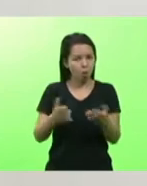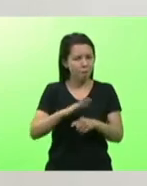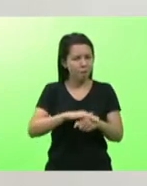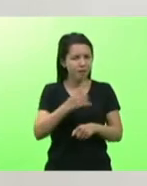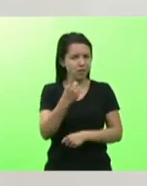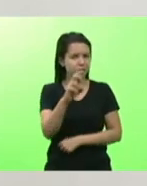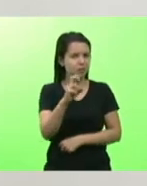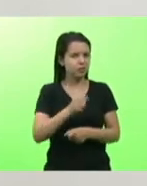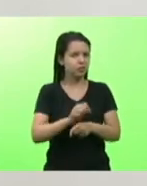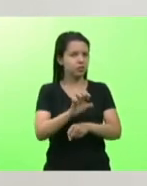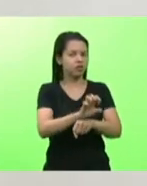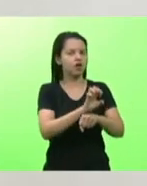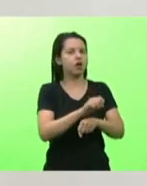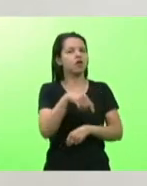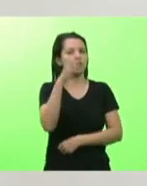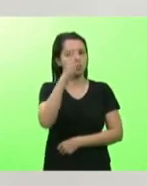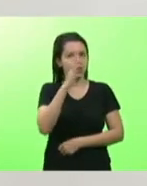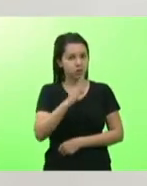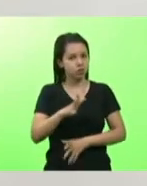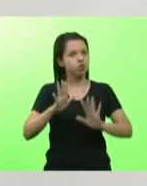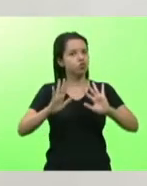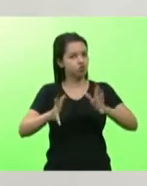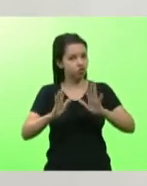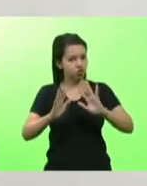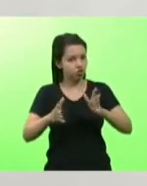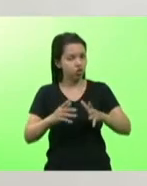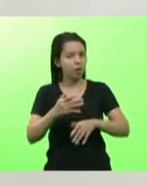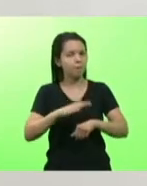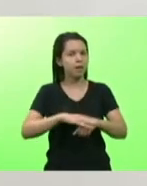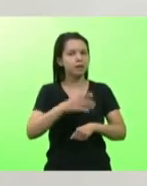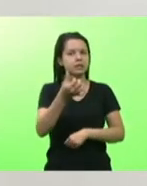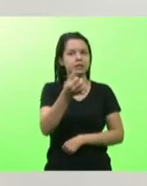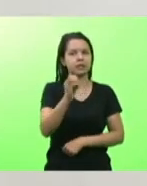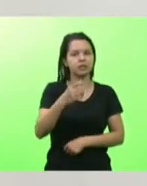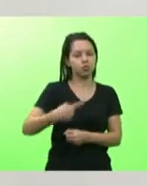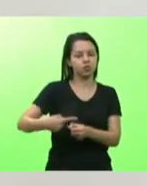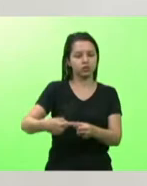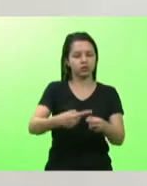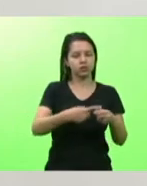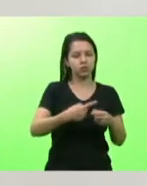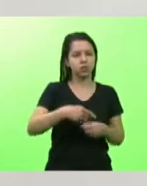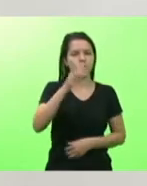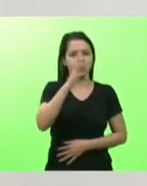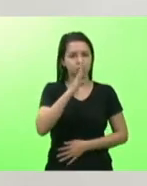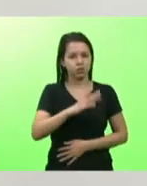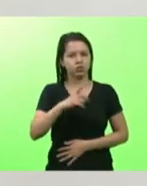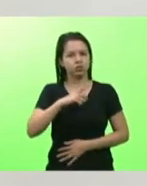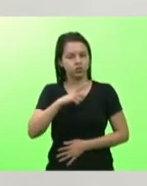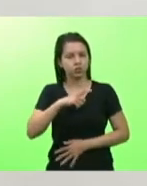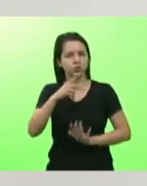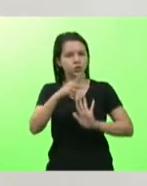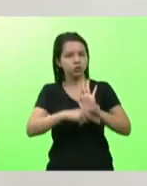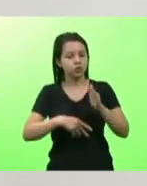estados do Brasil já está em mais de 60 municípios do Brasil e já existe um projeto tramitando no Congresso Nacional